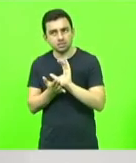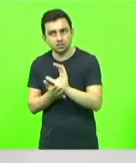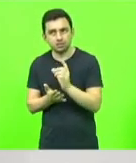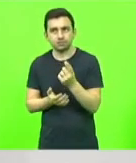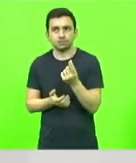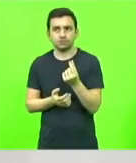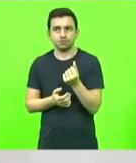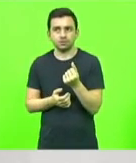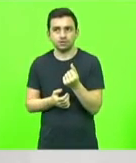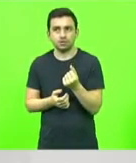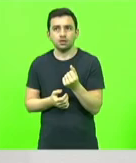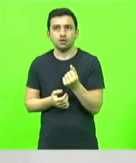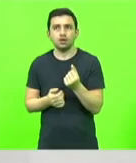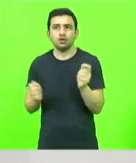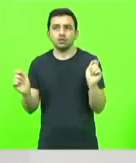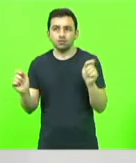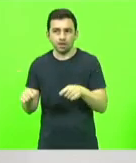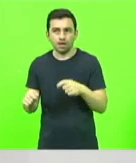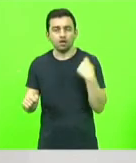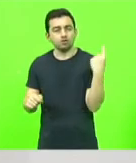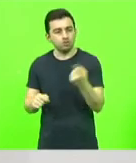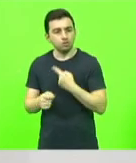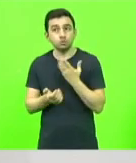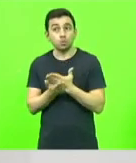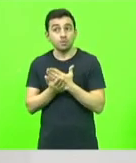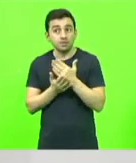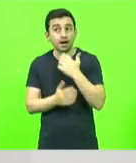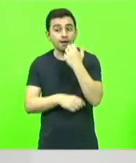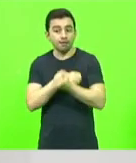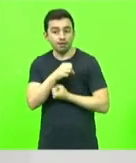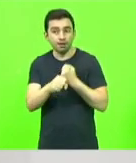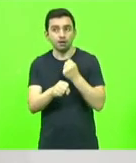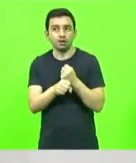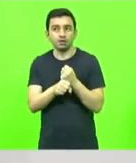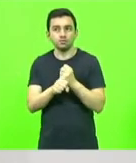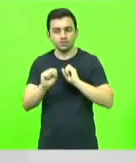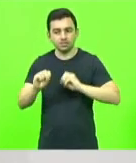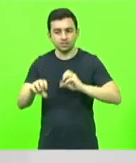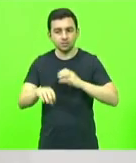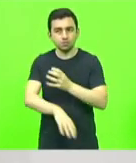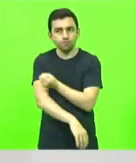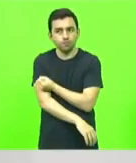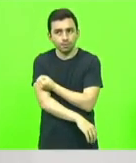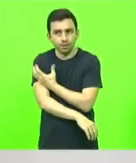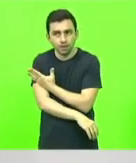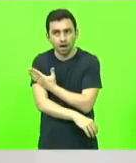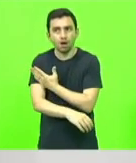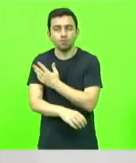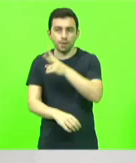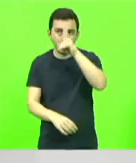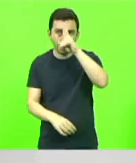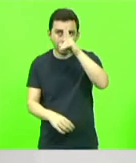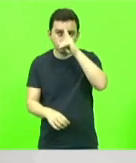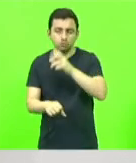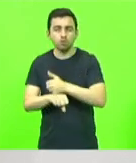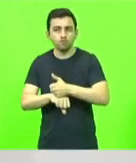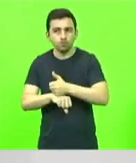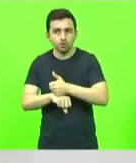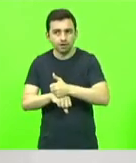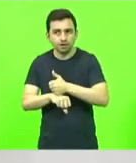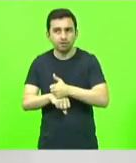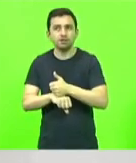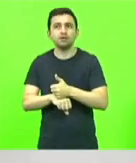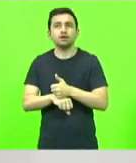para que a gente possa começar o ano ensino fundamental, médio, profissionalizante,